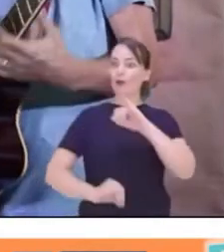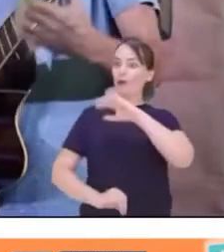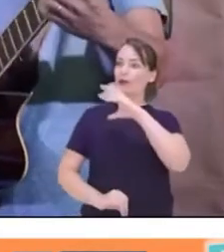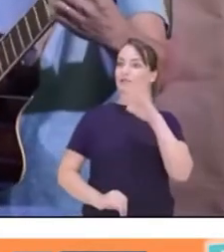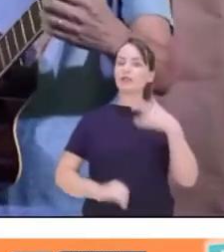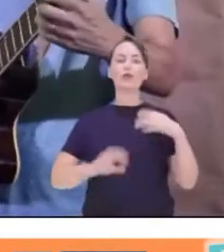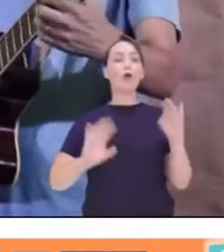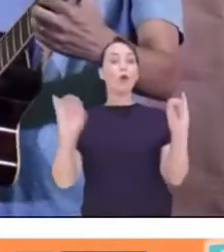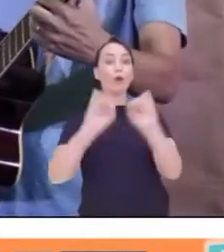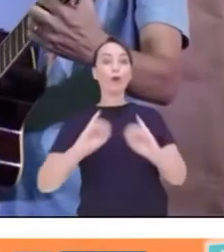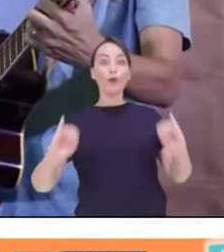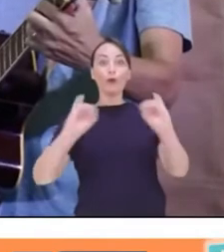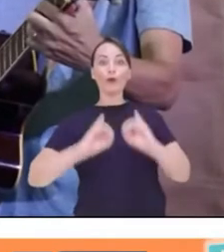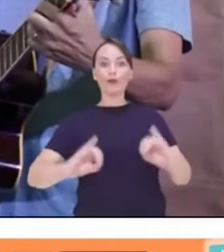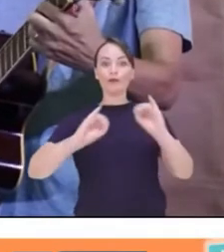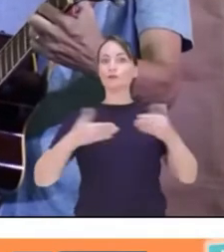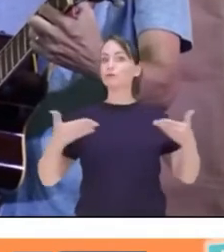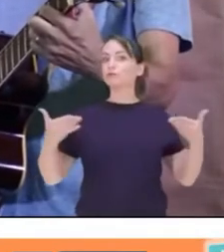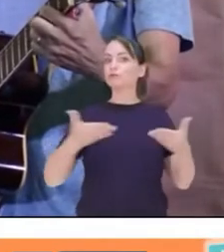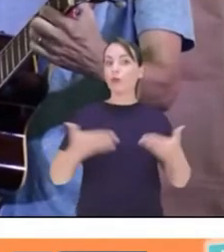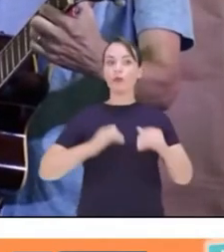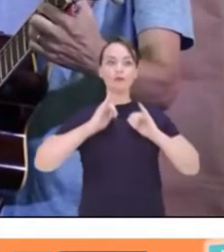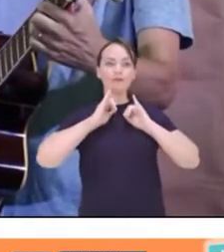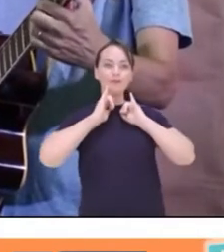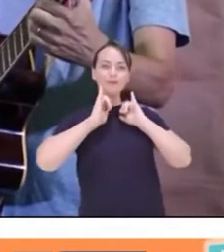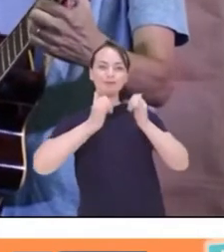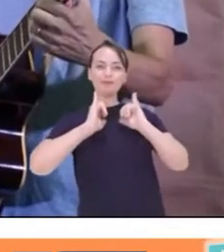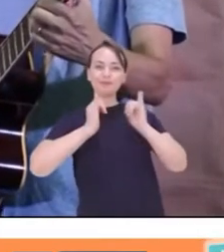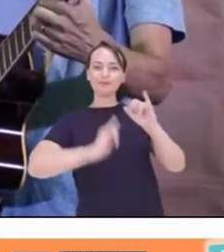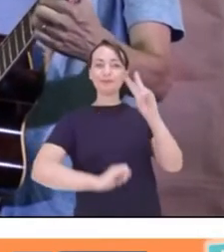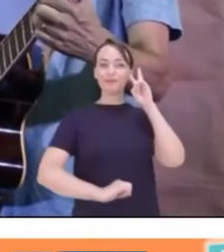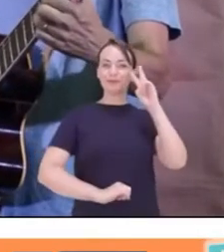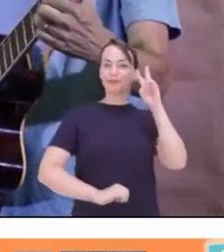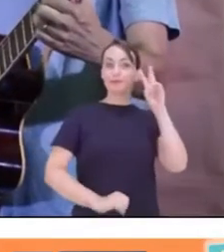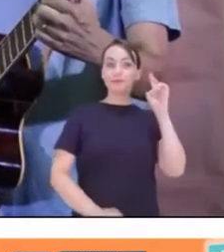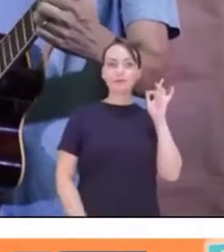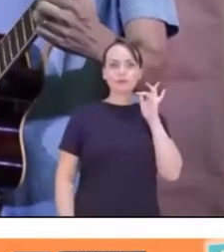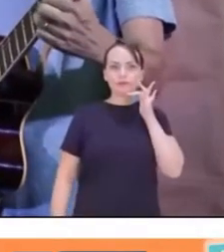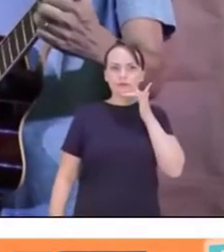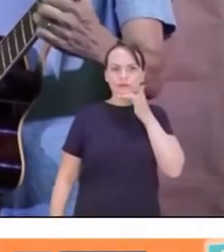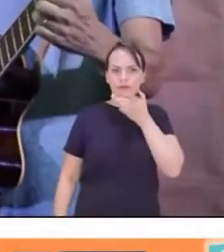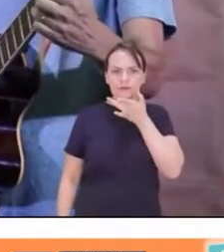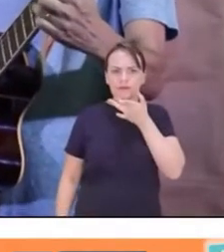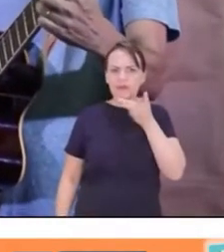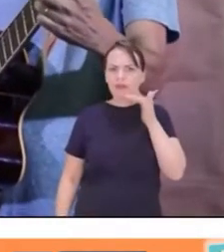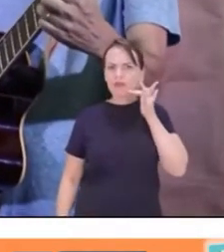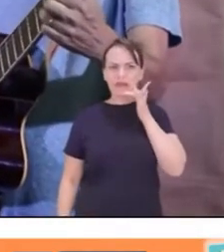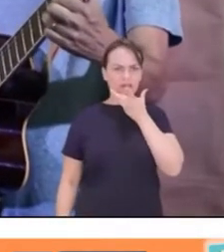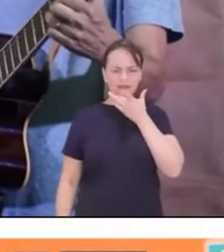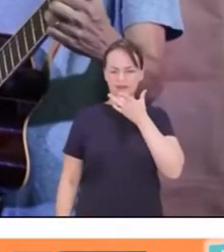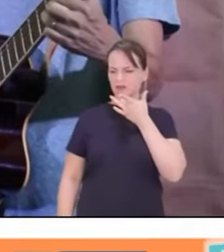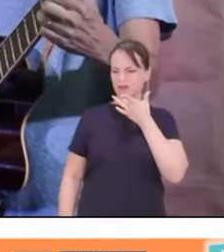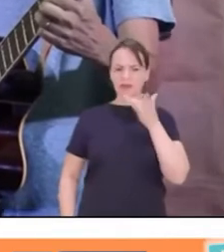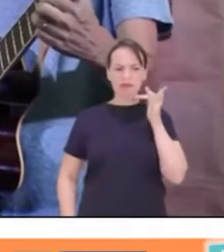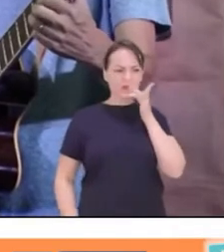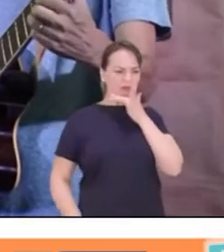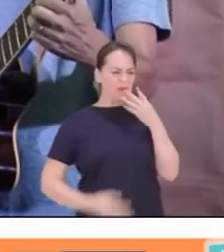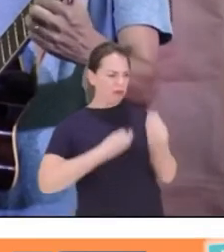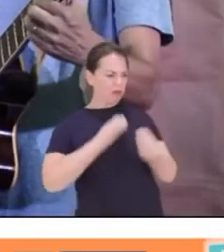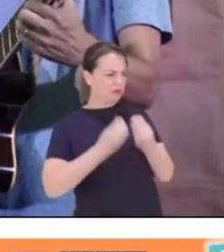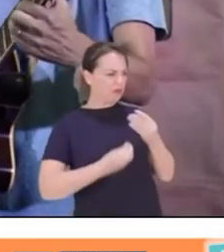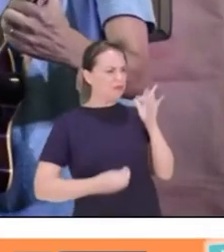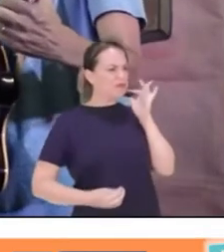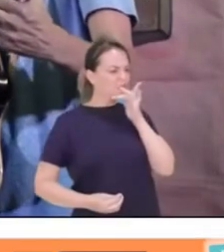pessoal. Celso, hoje eu vou contar uma história que é muito gostosa. História gostosa? Como assim? Nunca vi história